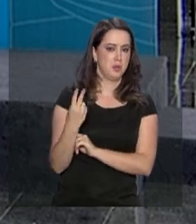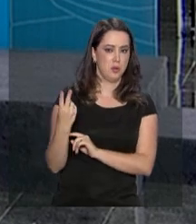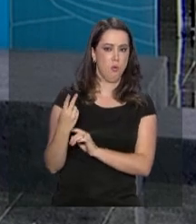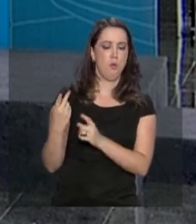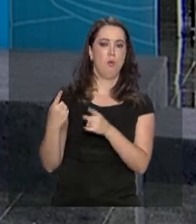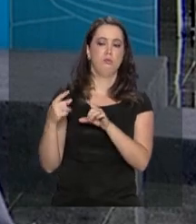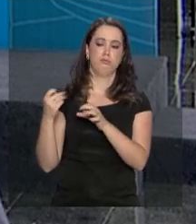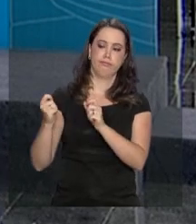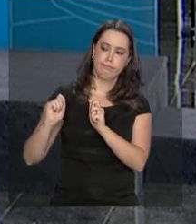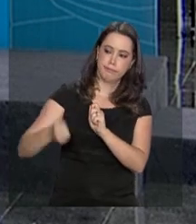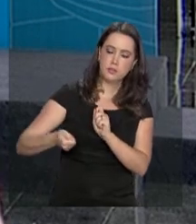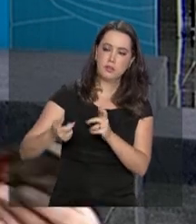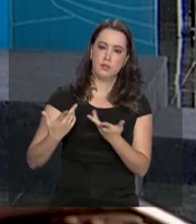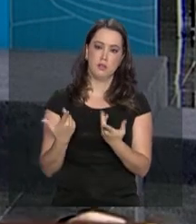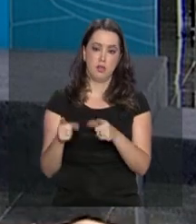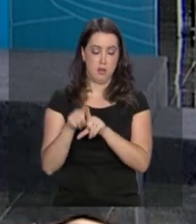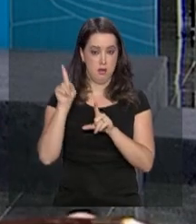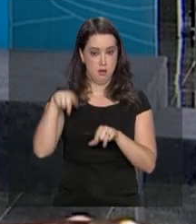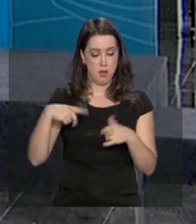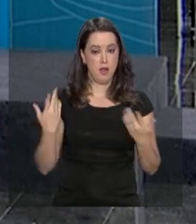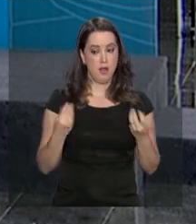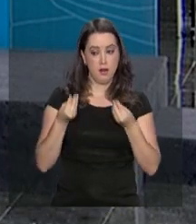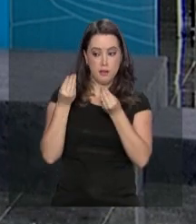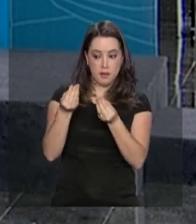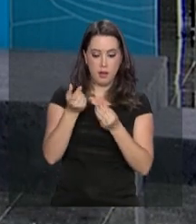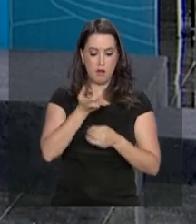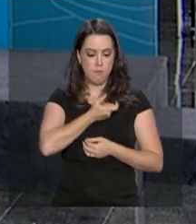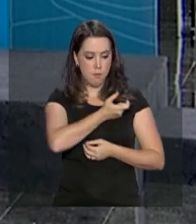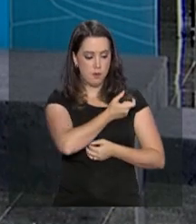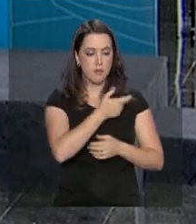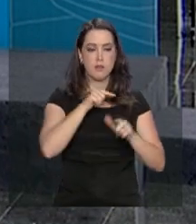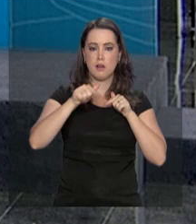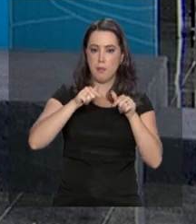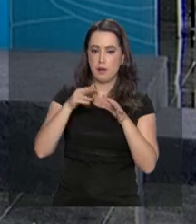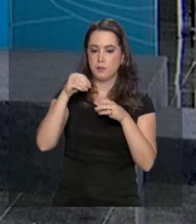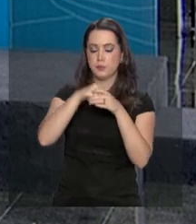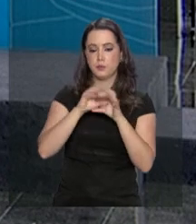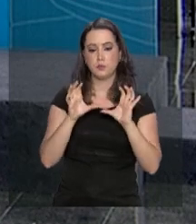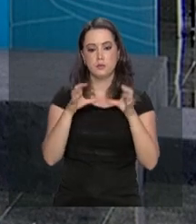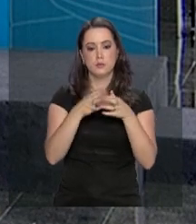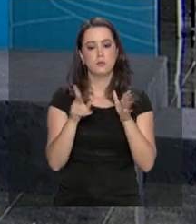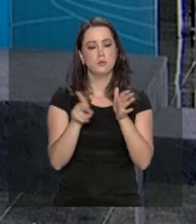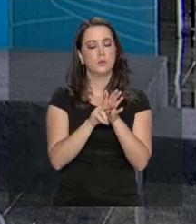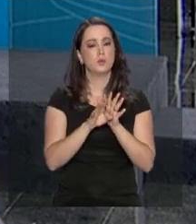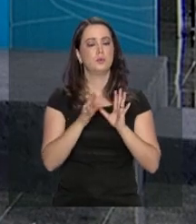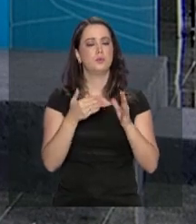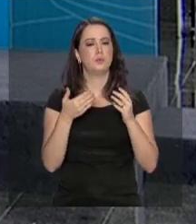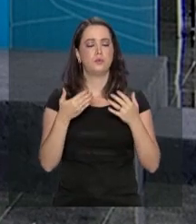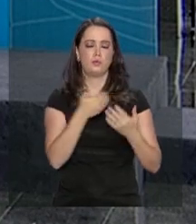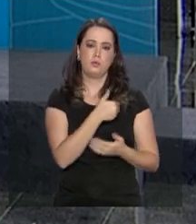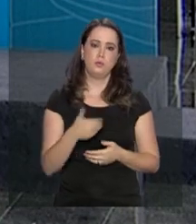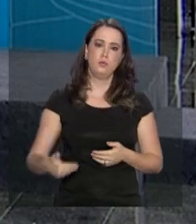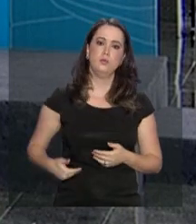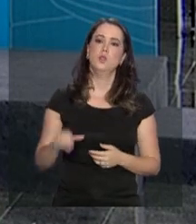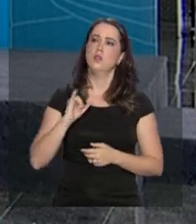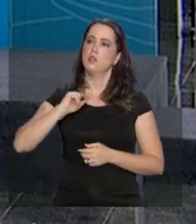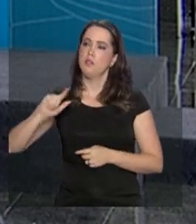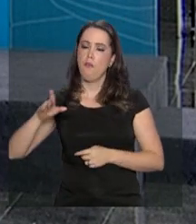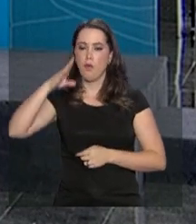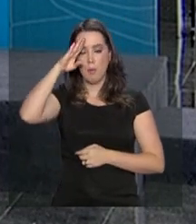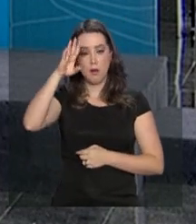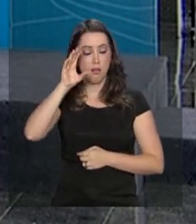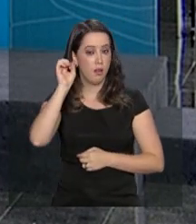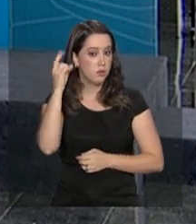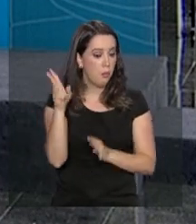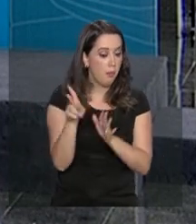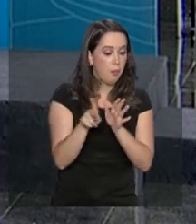também funcionários, enfim. Essa medalha é entregue para pessoas que trabalham em organizações, instituições públicas, cifis, militares ou